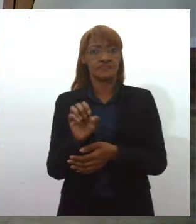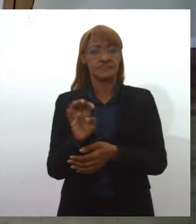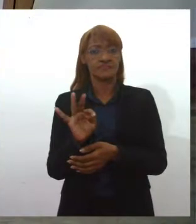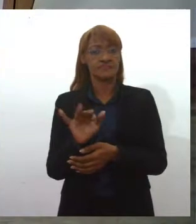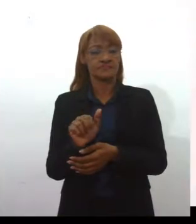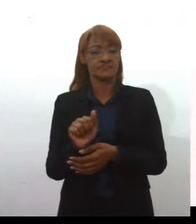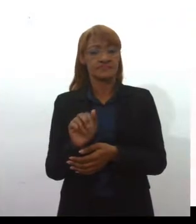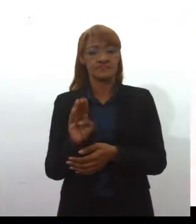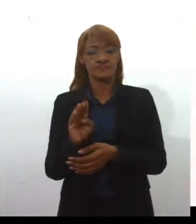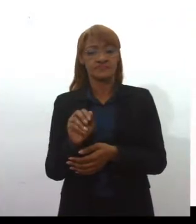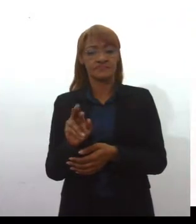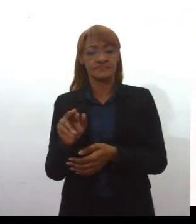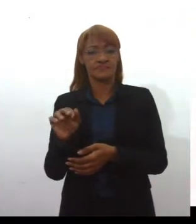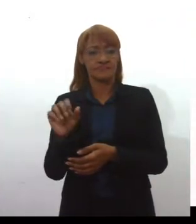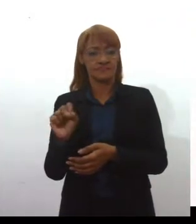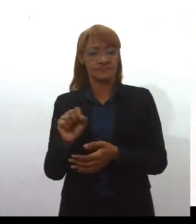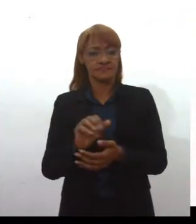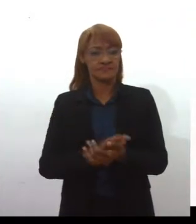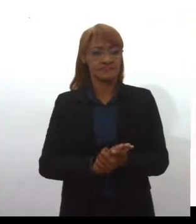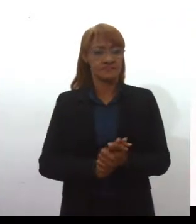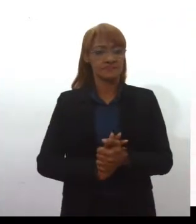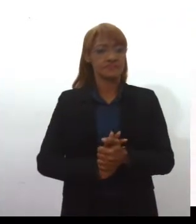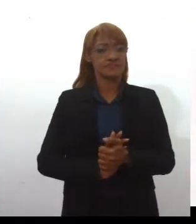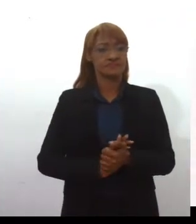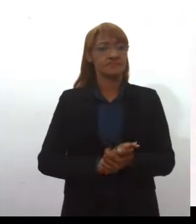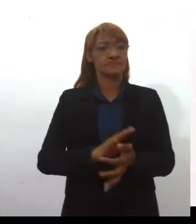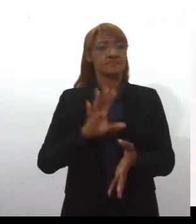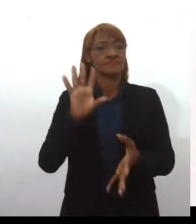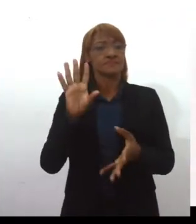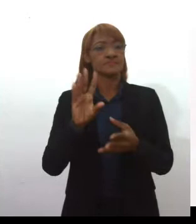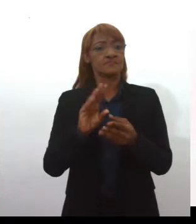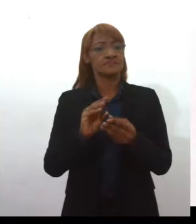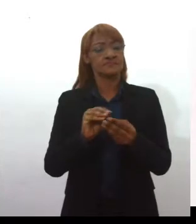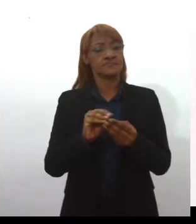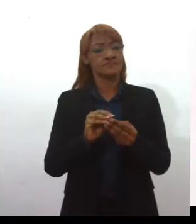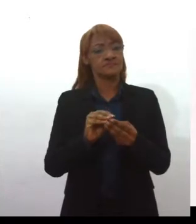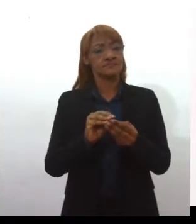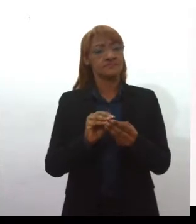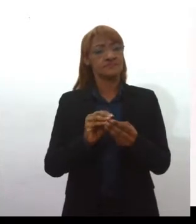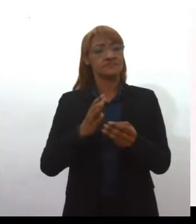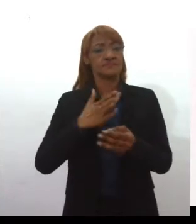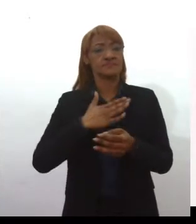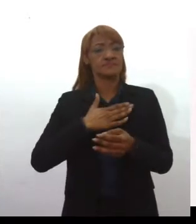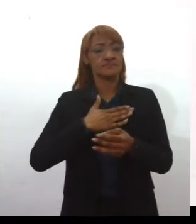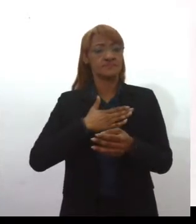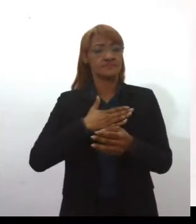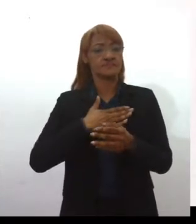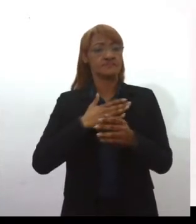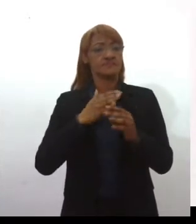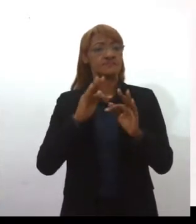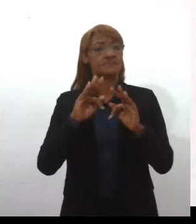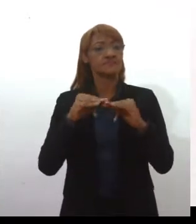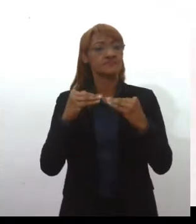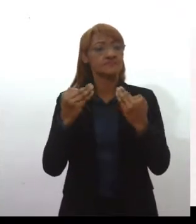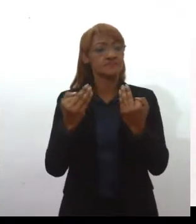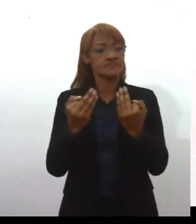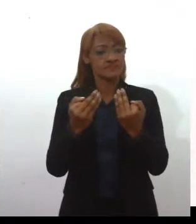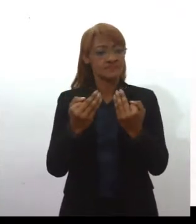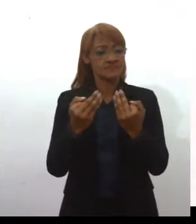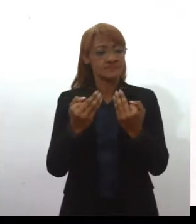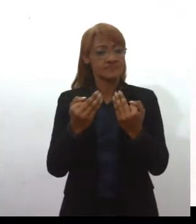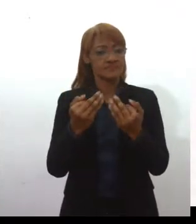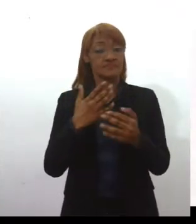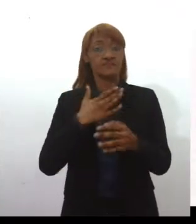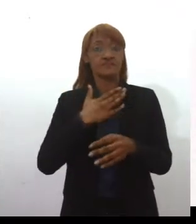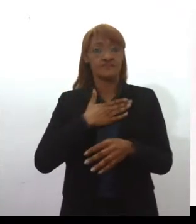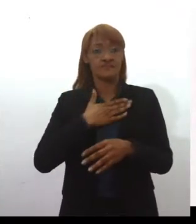Bom, brevemente, né? Assim, eu tenho uma família constituída por um pai professor, desculpa, um pai militar